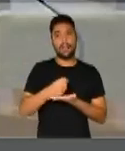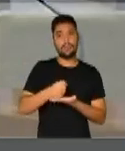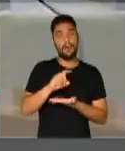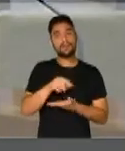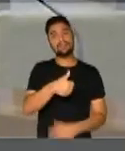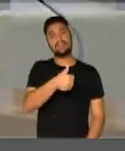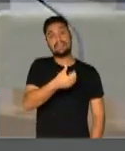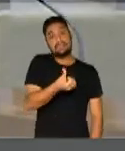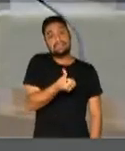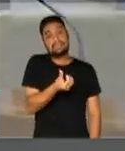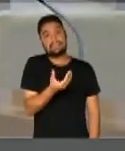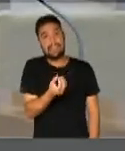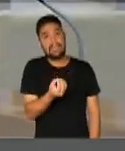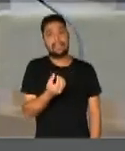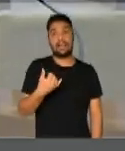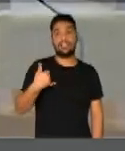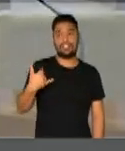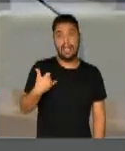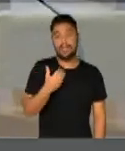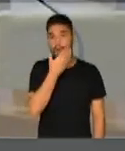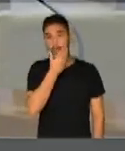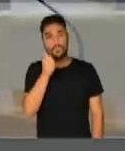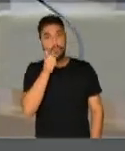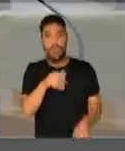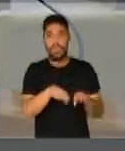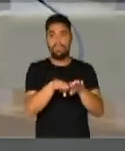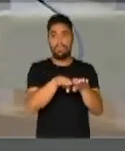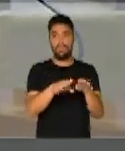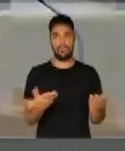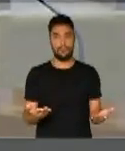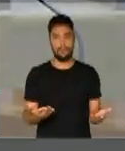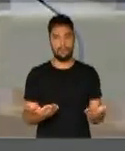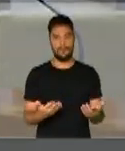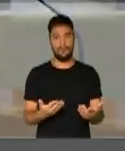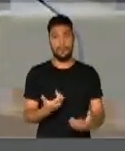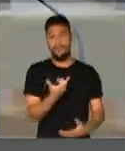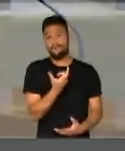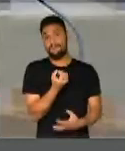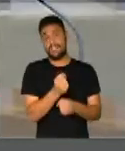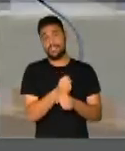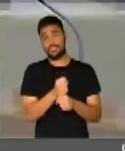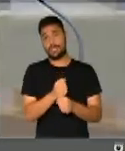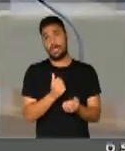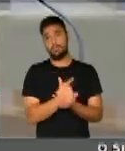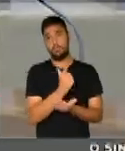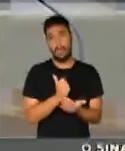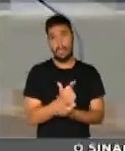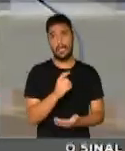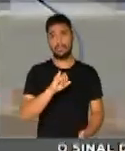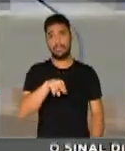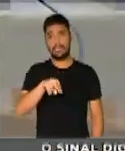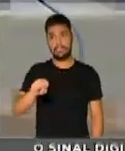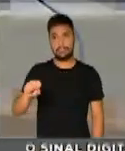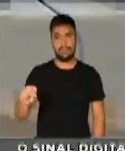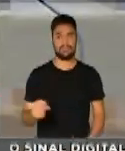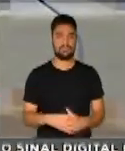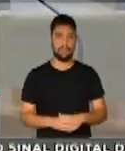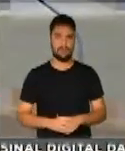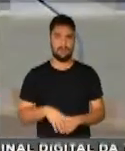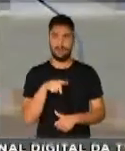60 anos igualada entre homens e mulheres e com 20 anos de contribuição. O que é